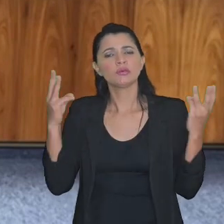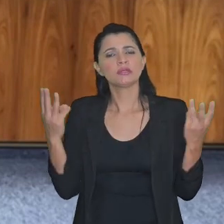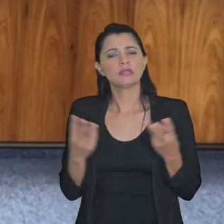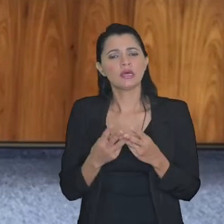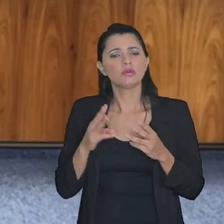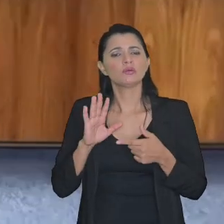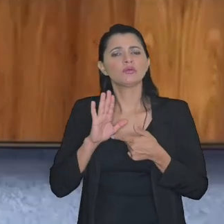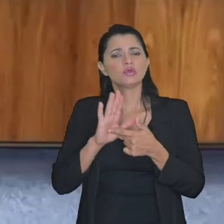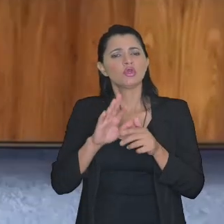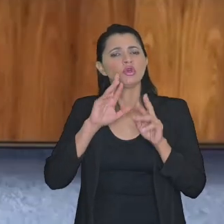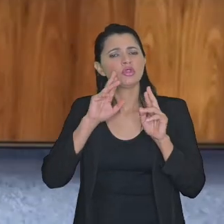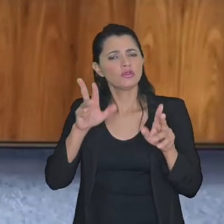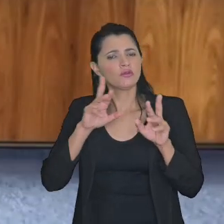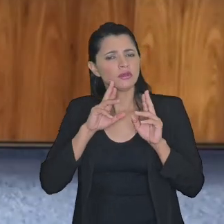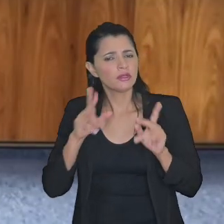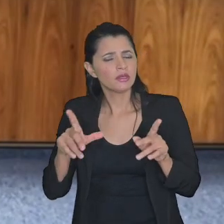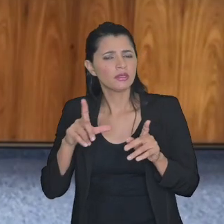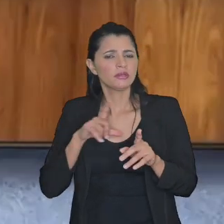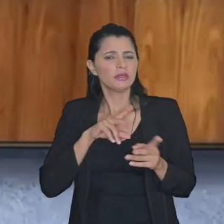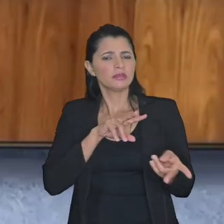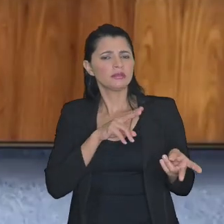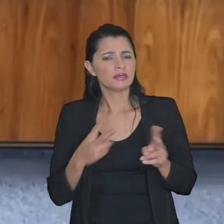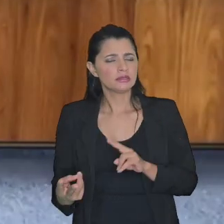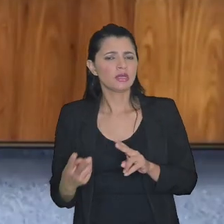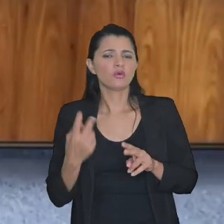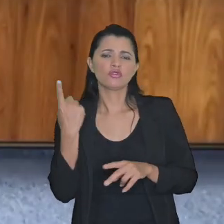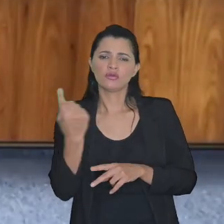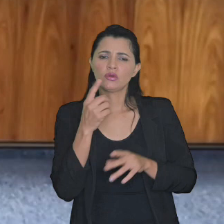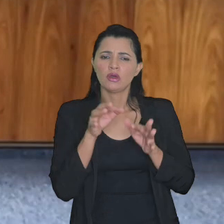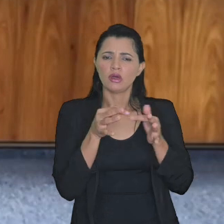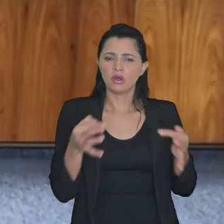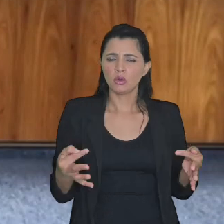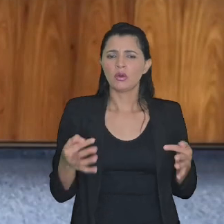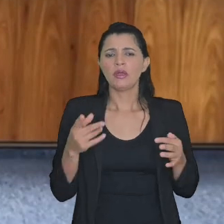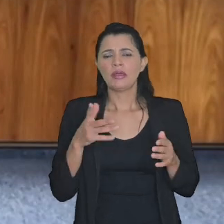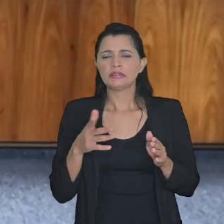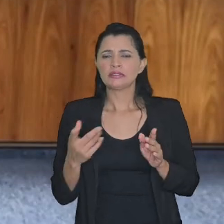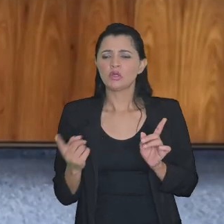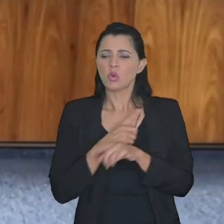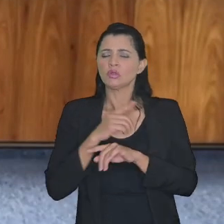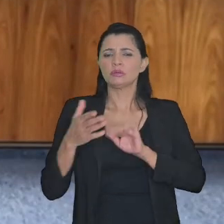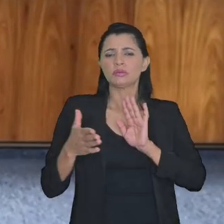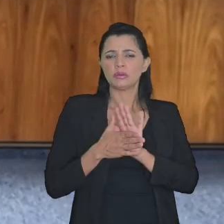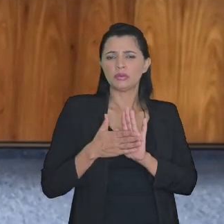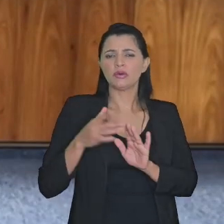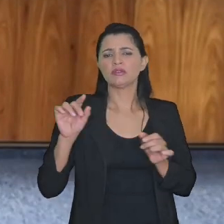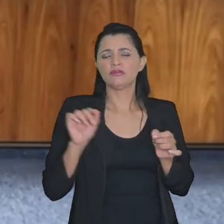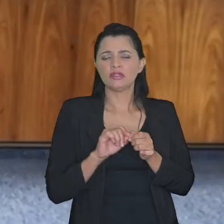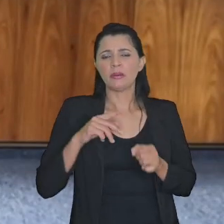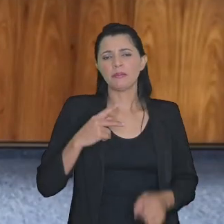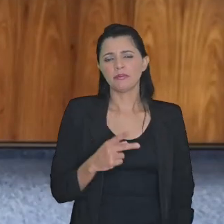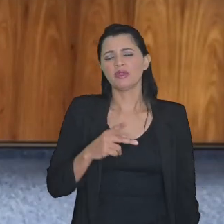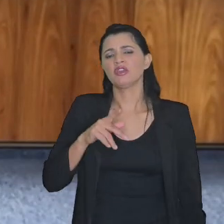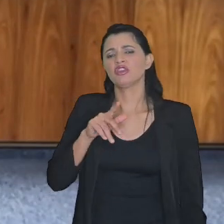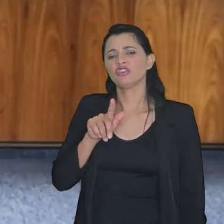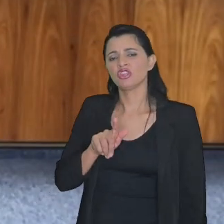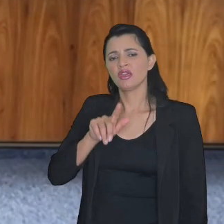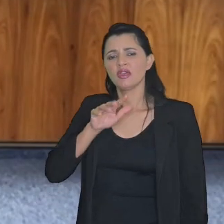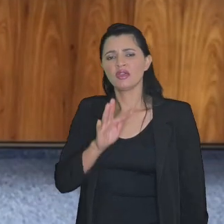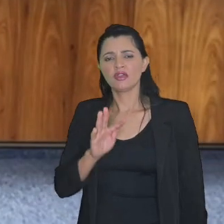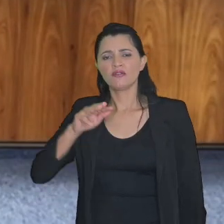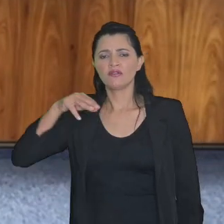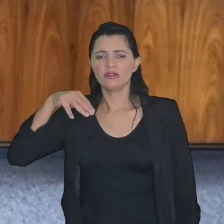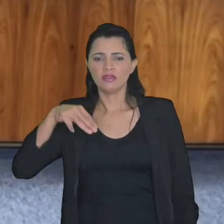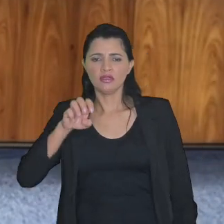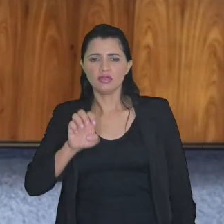procuradora destacou que o diferencial da transação individual simplificada está na contra proposta a ser feita pela PGFN se o